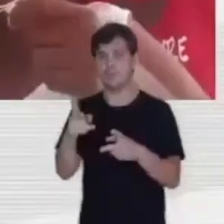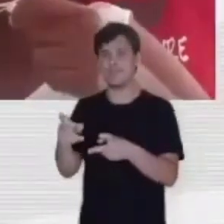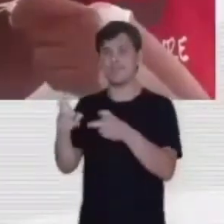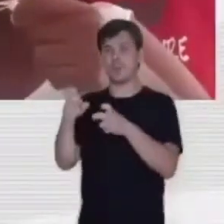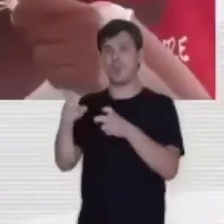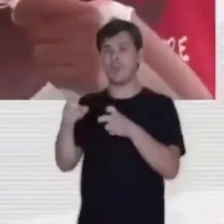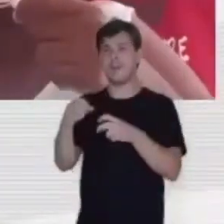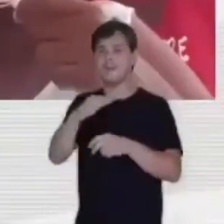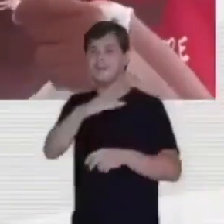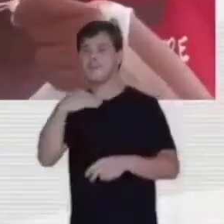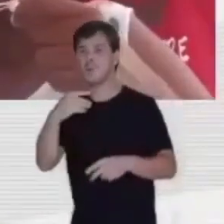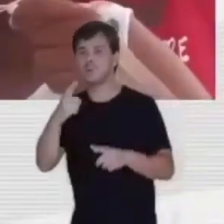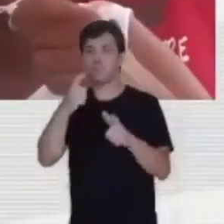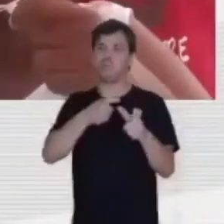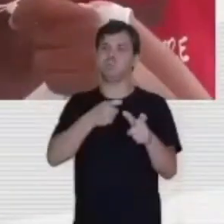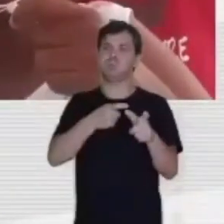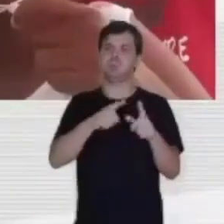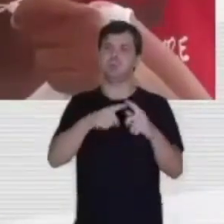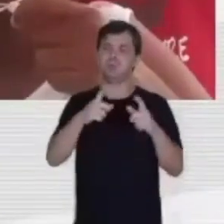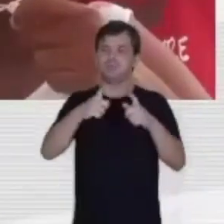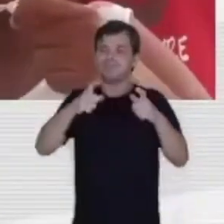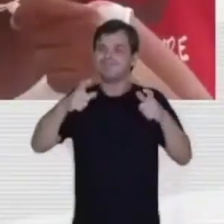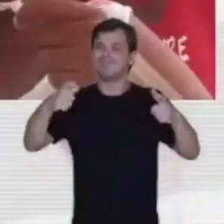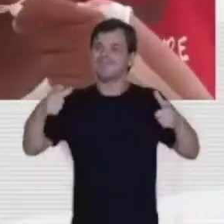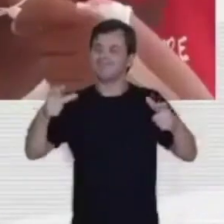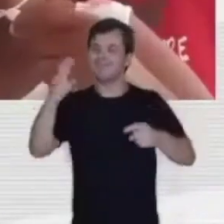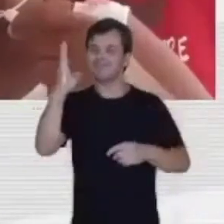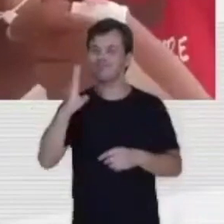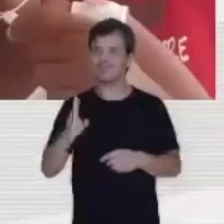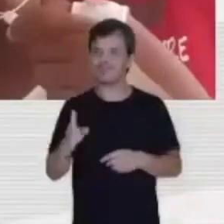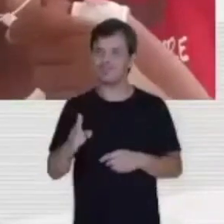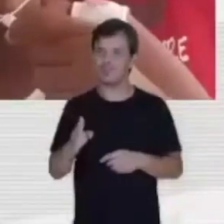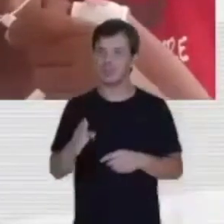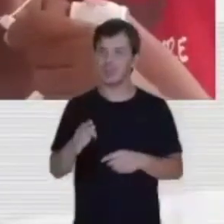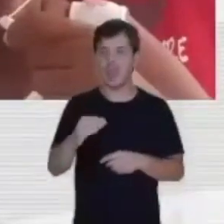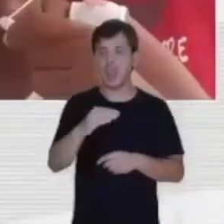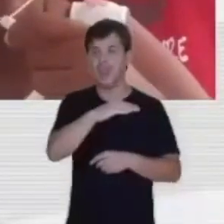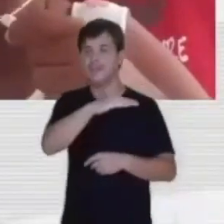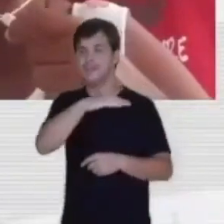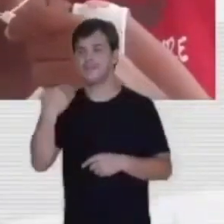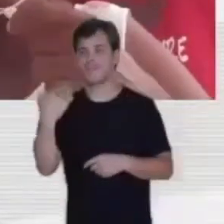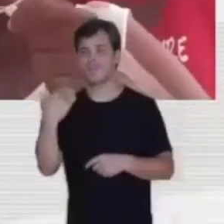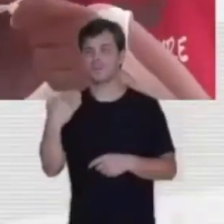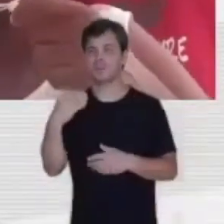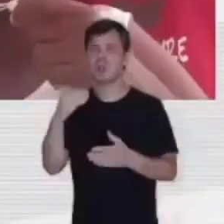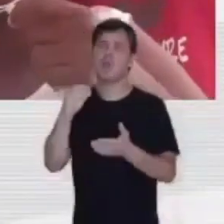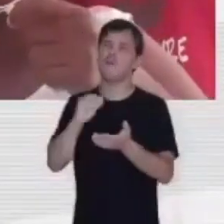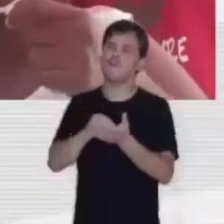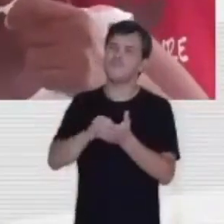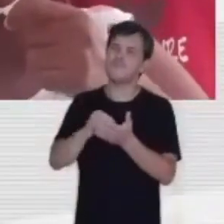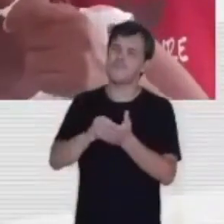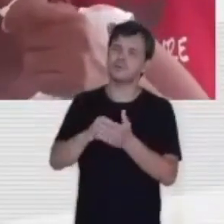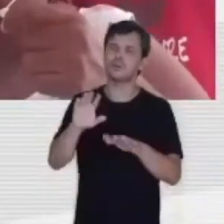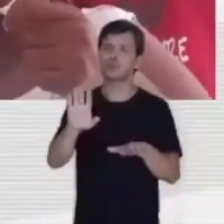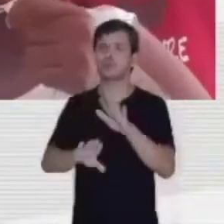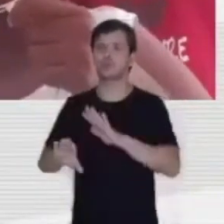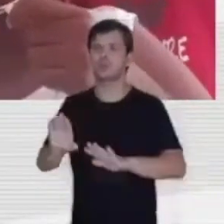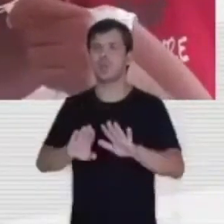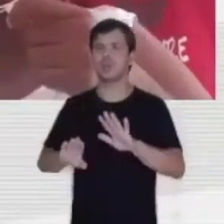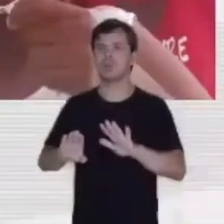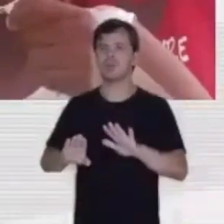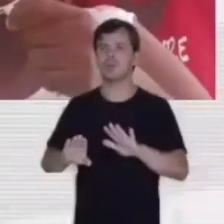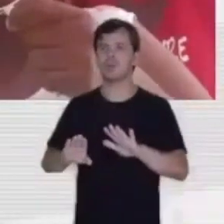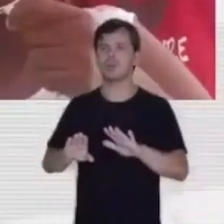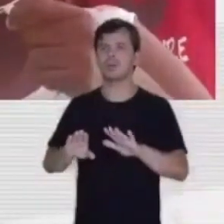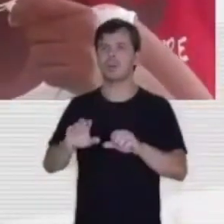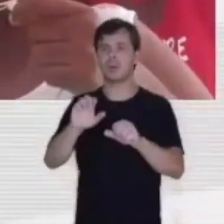mortes por armas de fogo, como tem crescido muito no Brasil, e a morte pelo descaso das vidas, que foi o que aconteceu